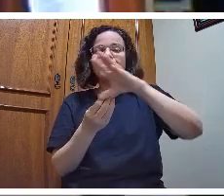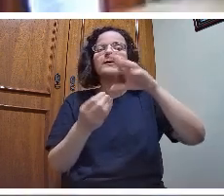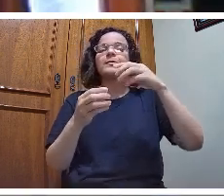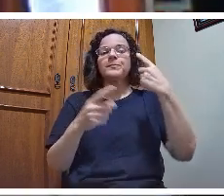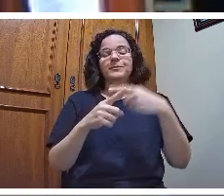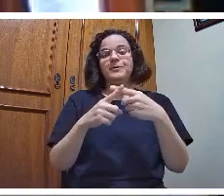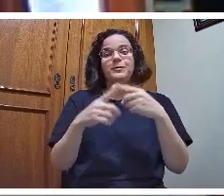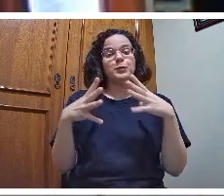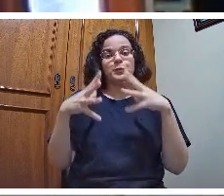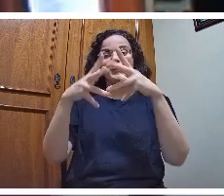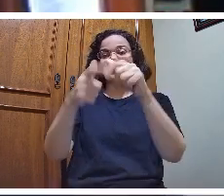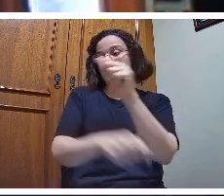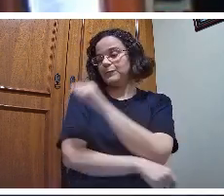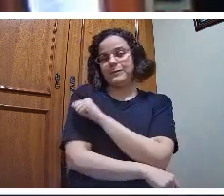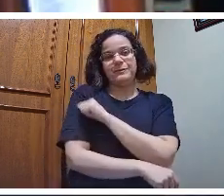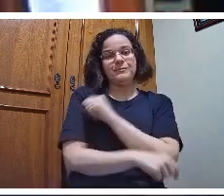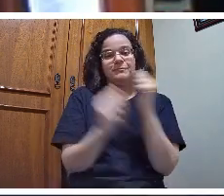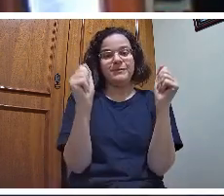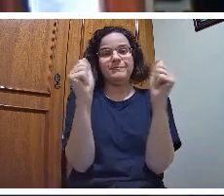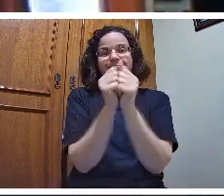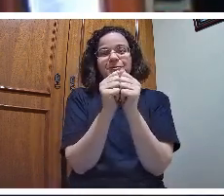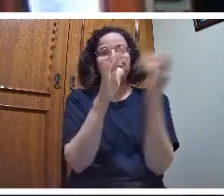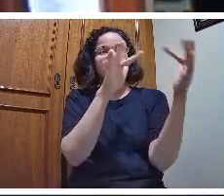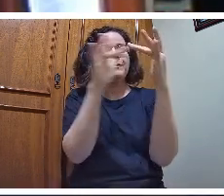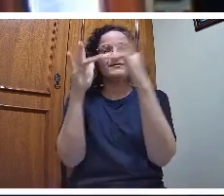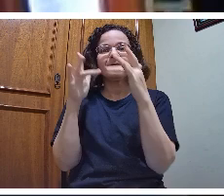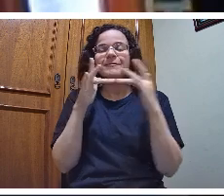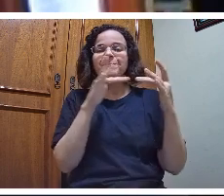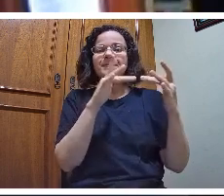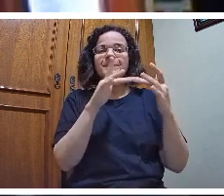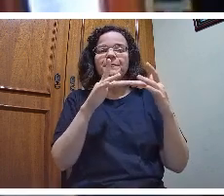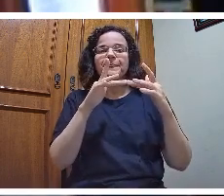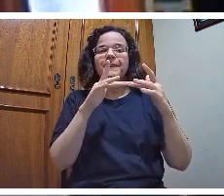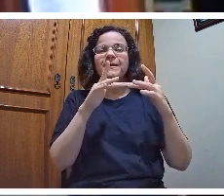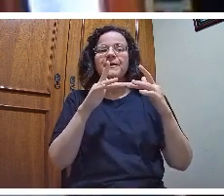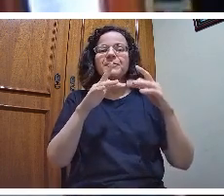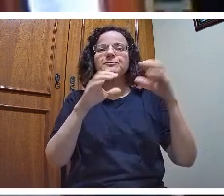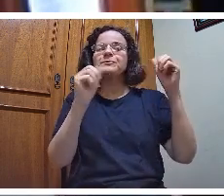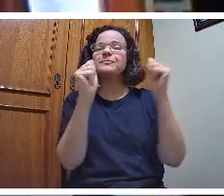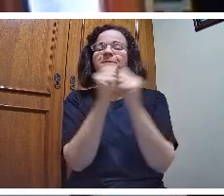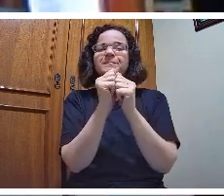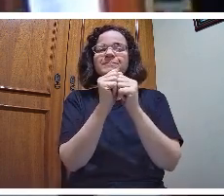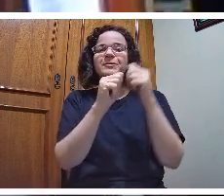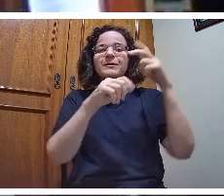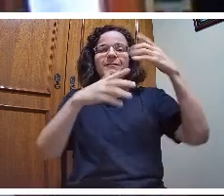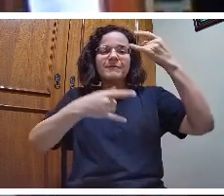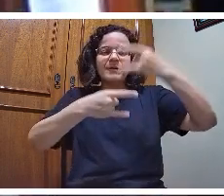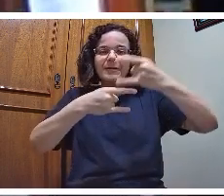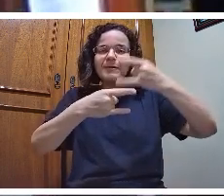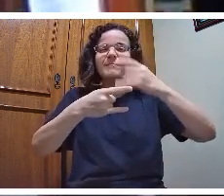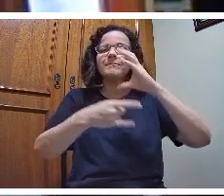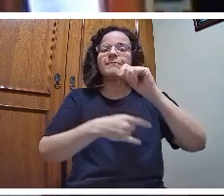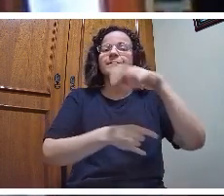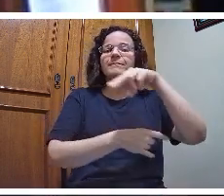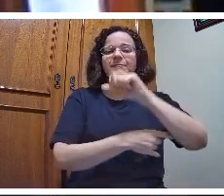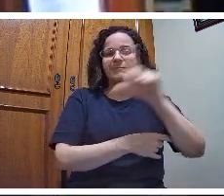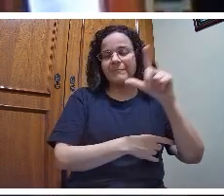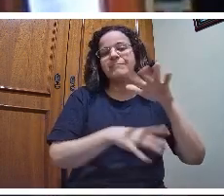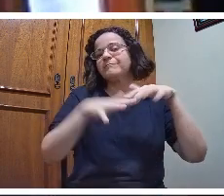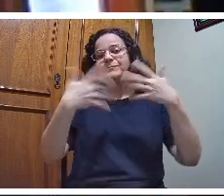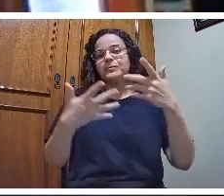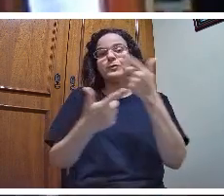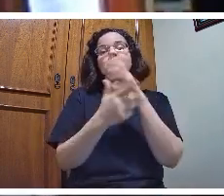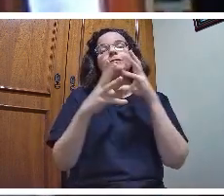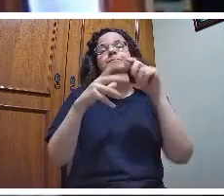estão ligados no mesmo canal para ouvir a mesma palestra, a mesma live sobre aquele conteúdo. Então, eu